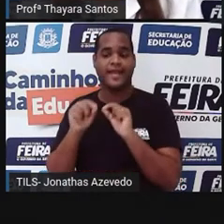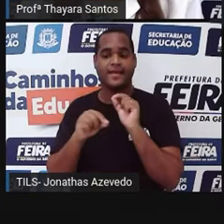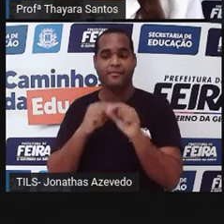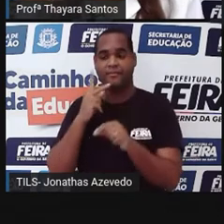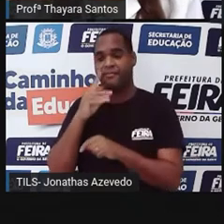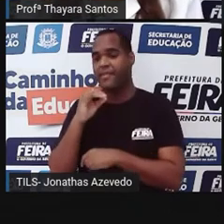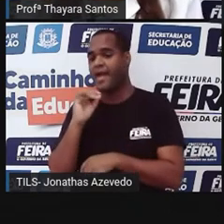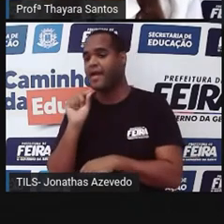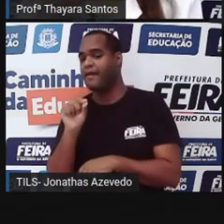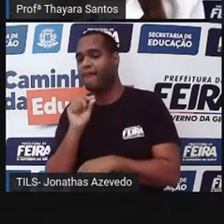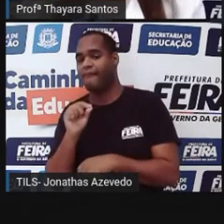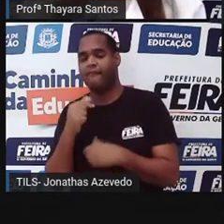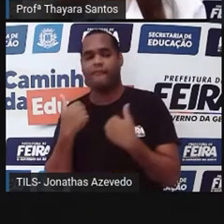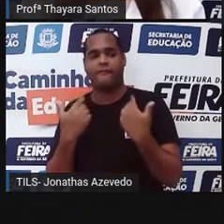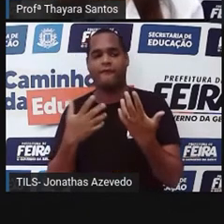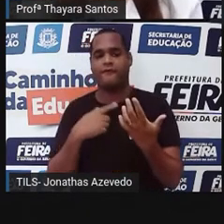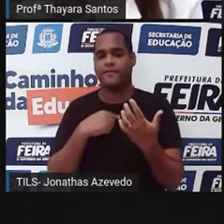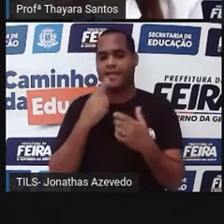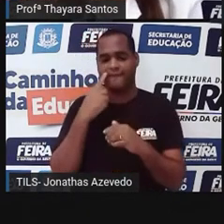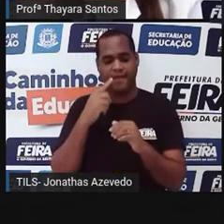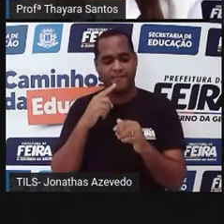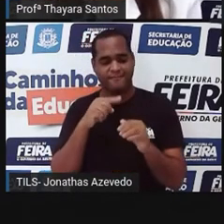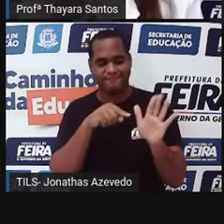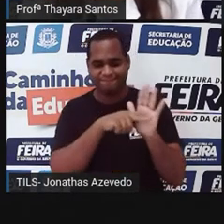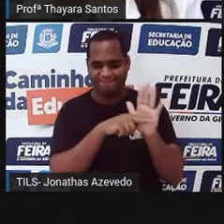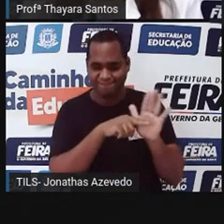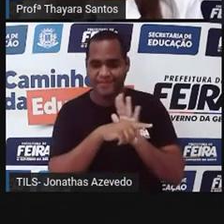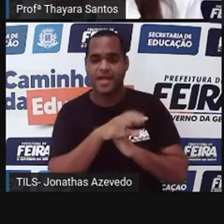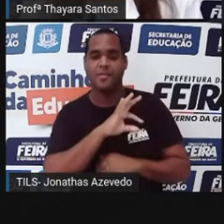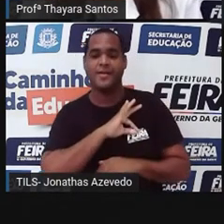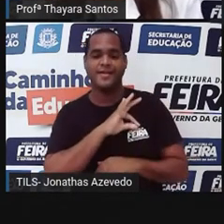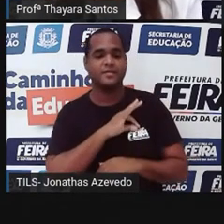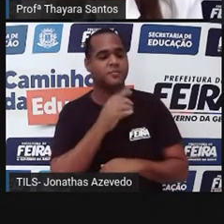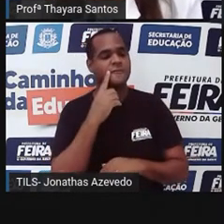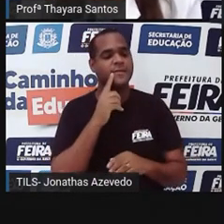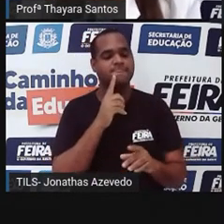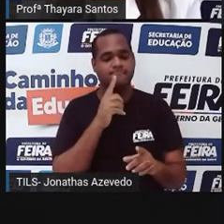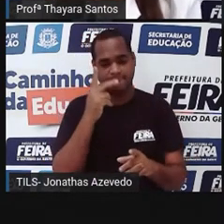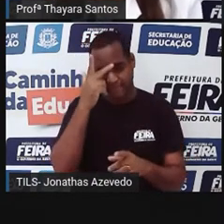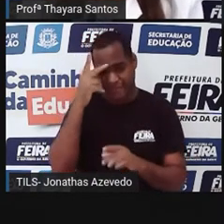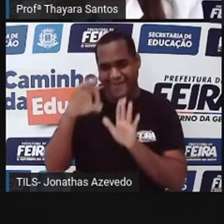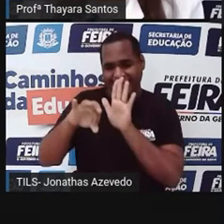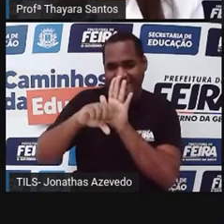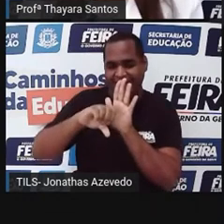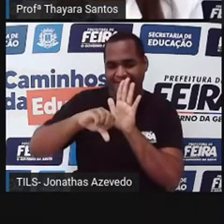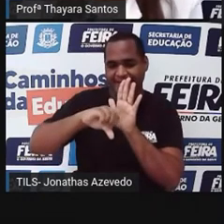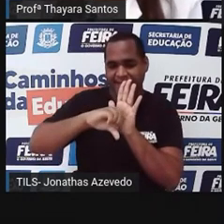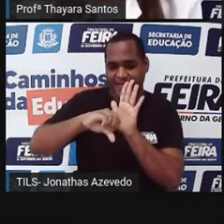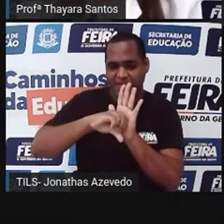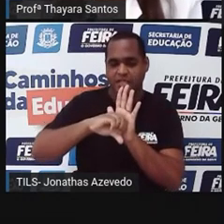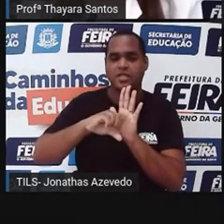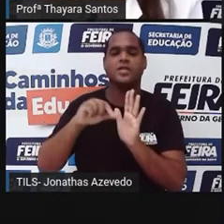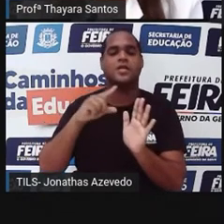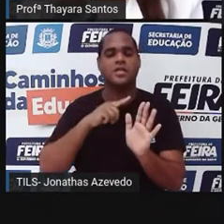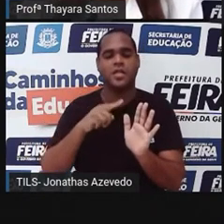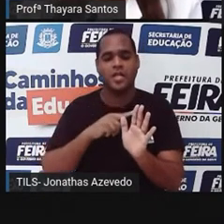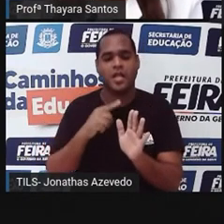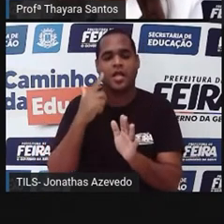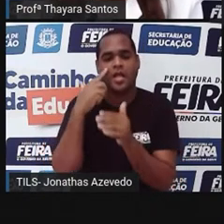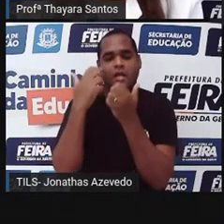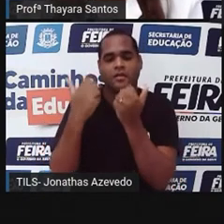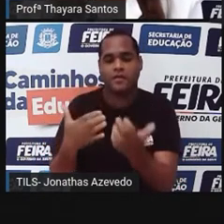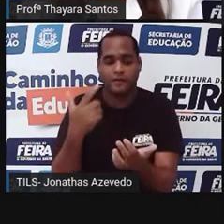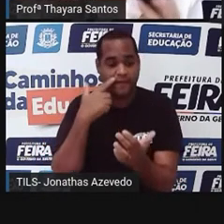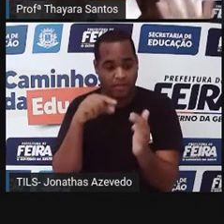descobrir quando é na investigação criminal, pra descobrir quem foi o criminoso daquela situação, se tem ali material genético dela, dá pra fazer um